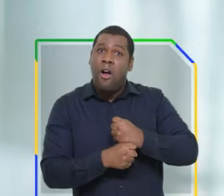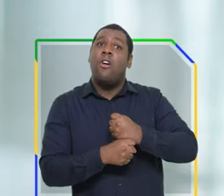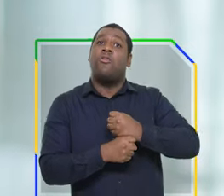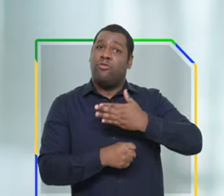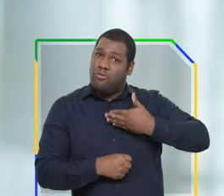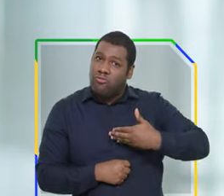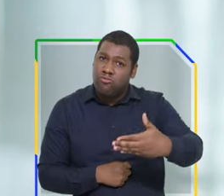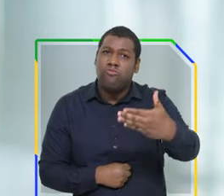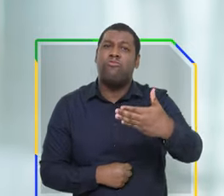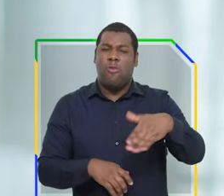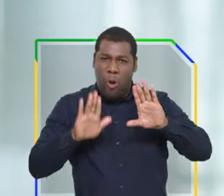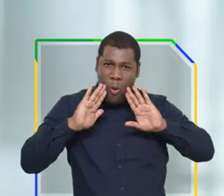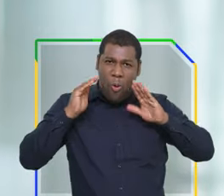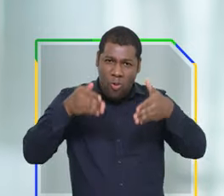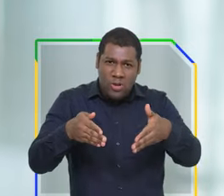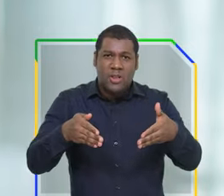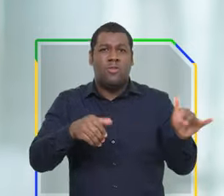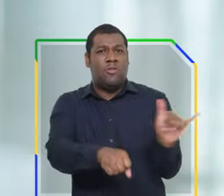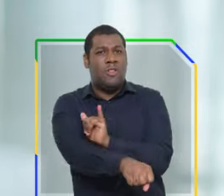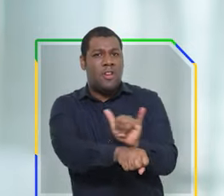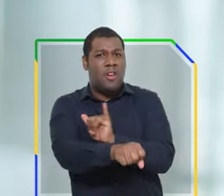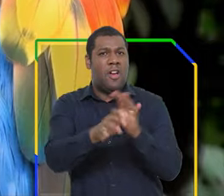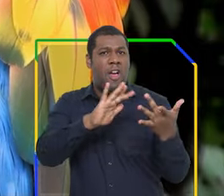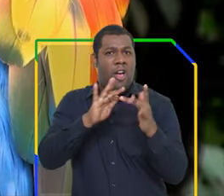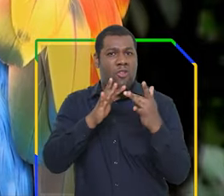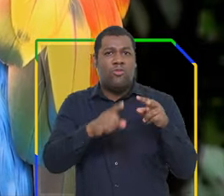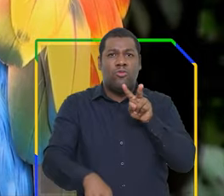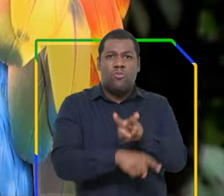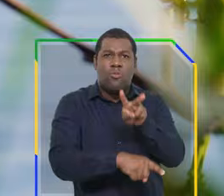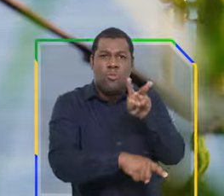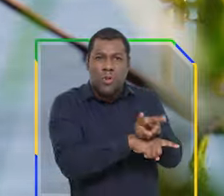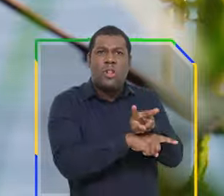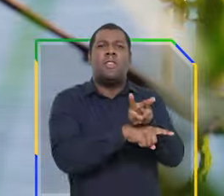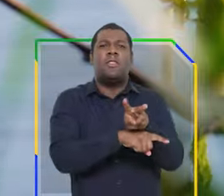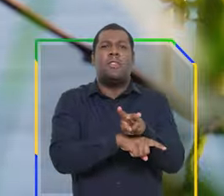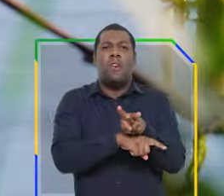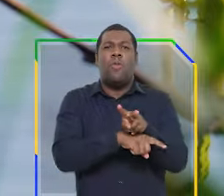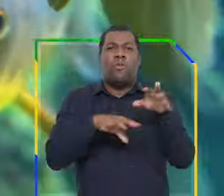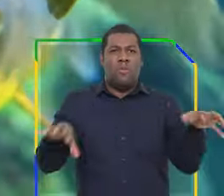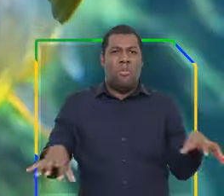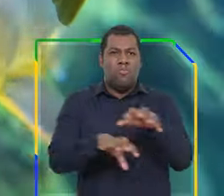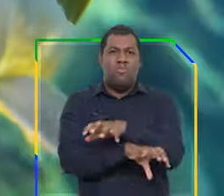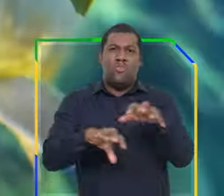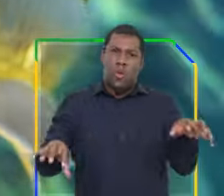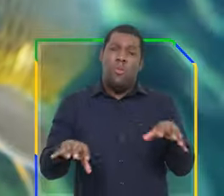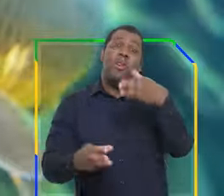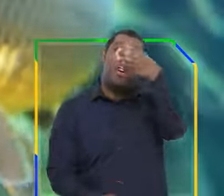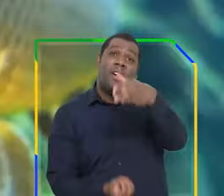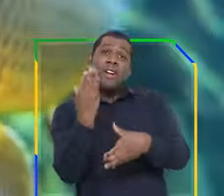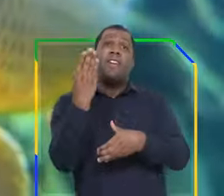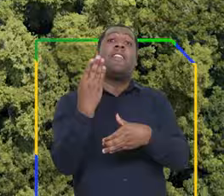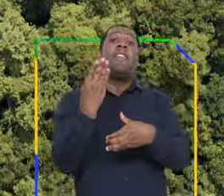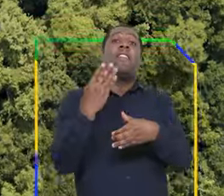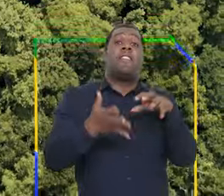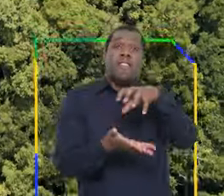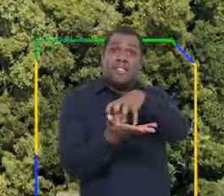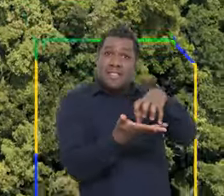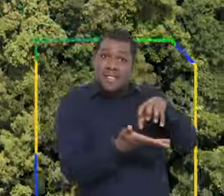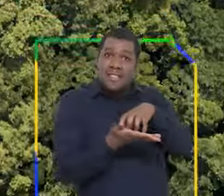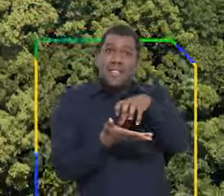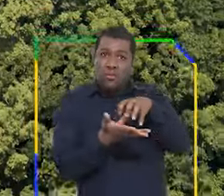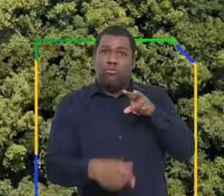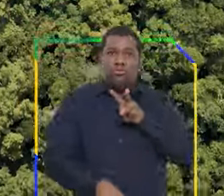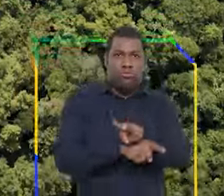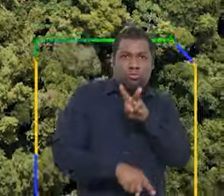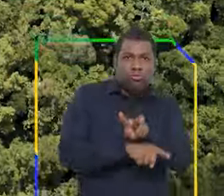anos serão dedicados a ações de proteção e recuperação da biodiversidade, com a criação de novas unidades de